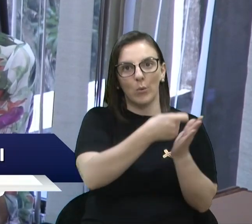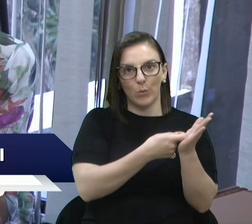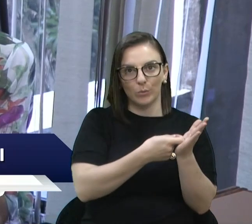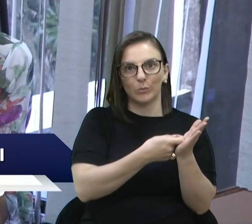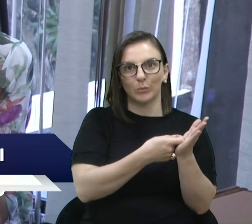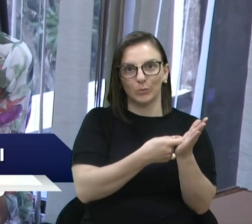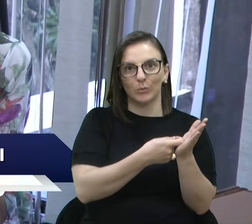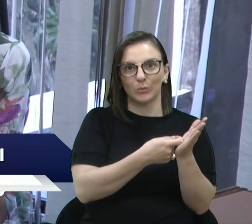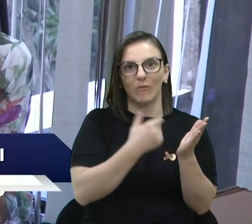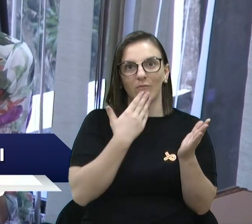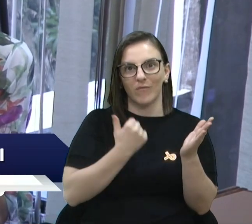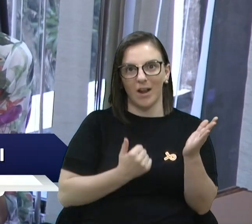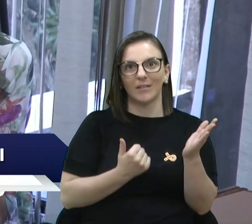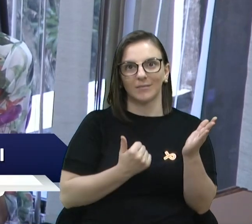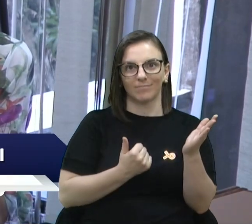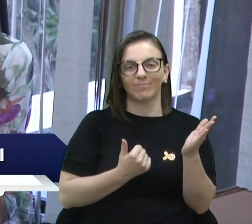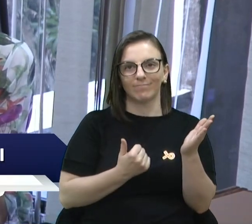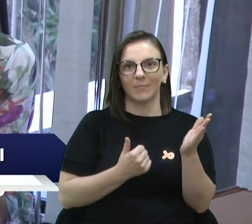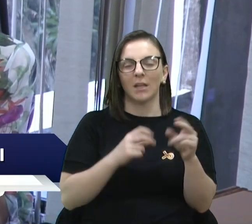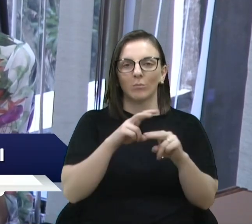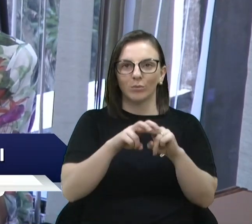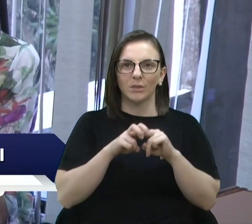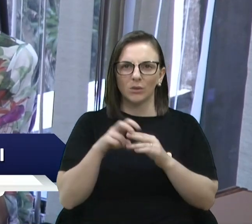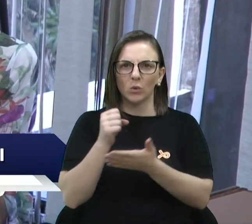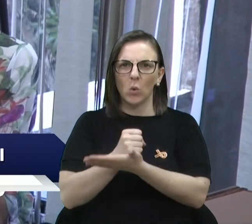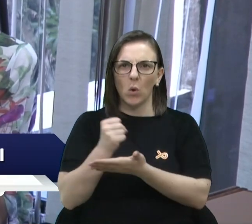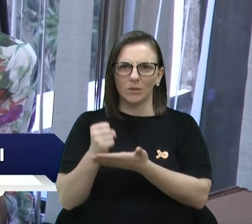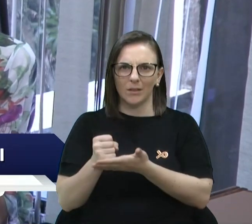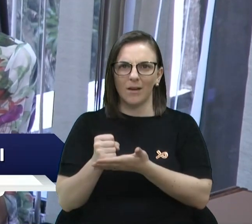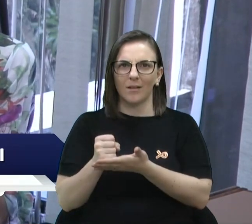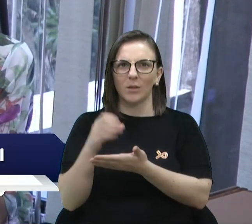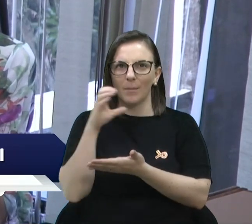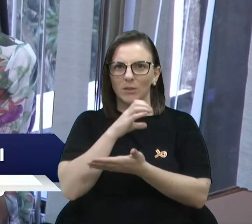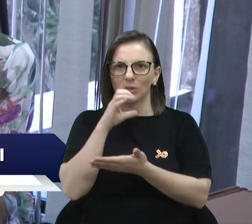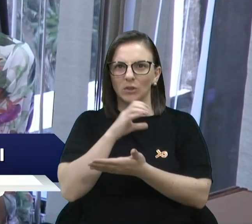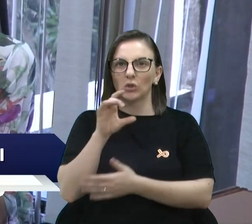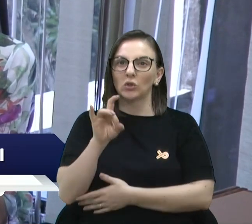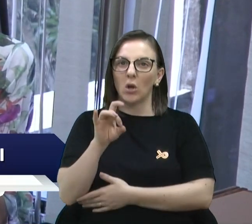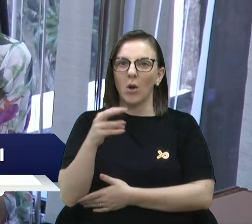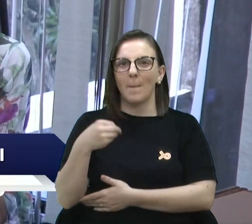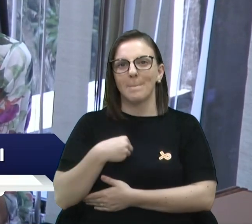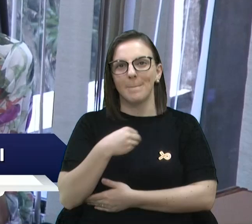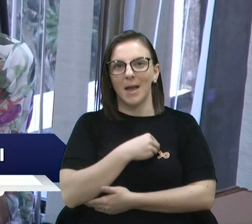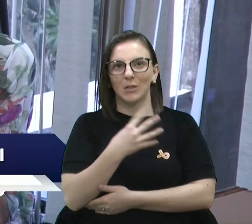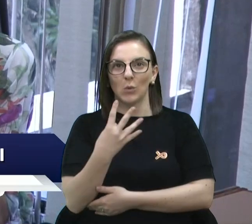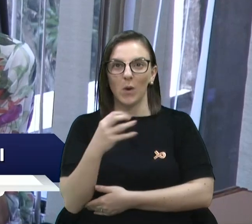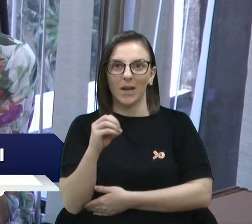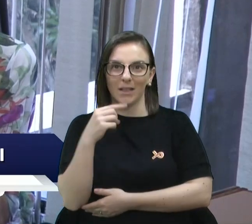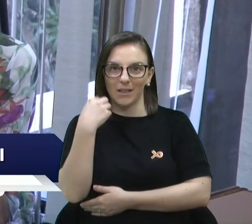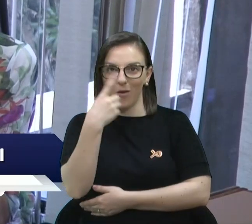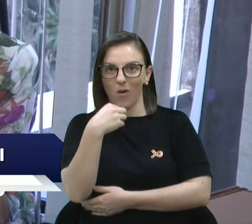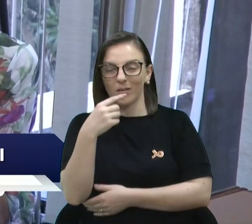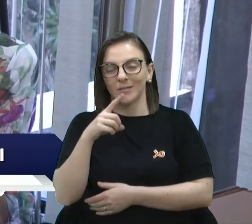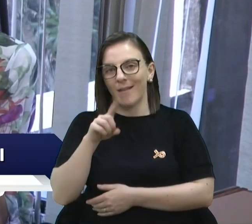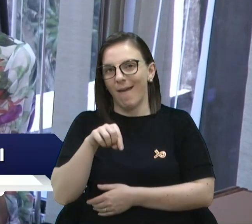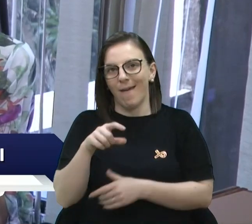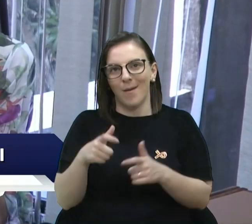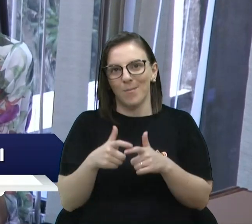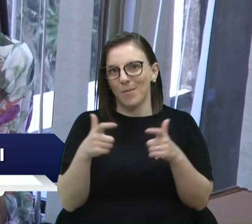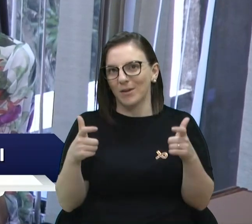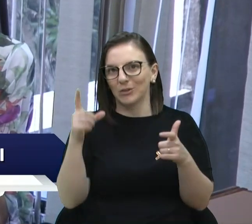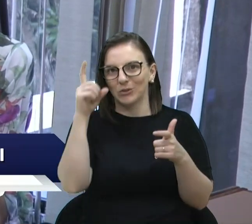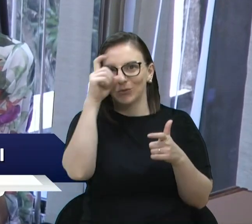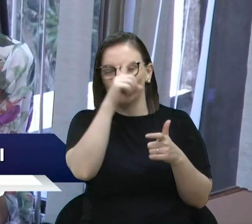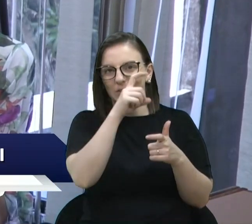só pode fazer contratos emergenciais hoje para médicos de 40 horas, que é justamente a maior dificuldade. A questão de 15 dias